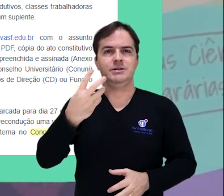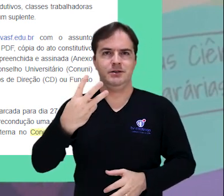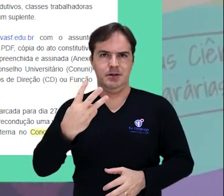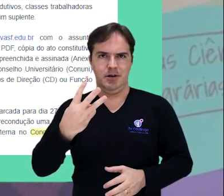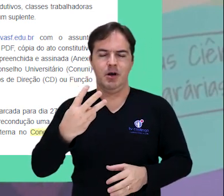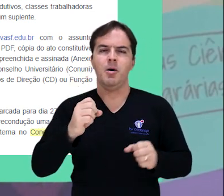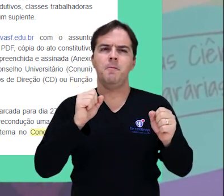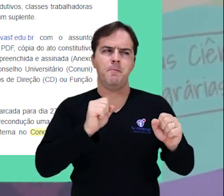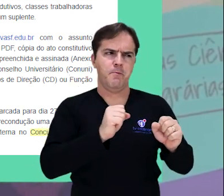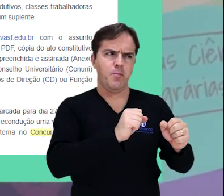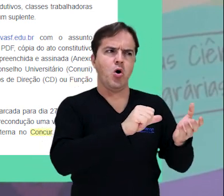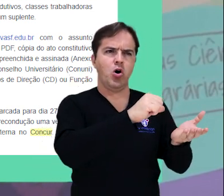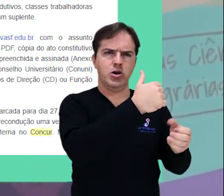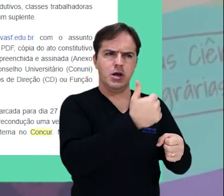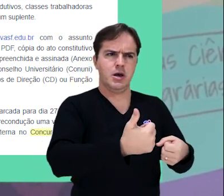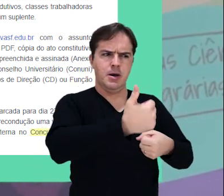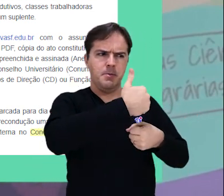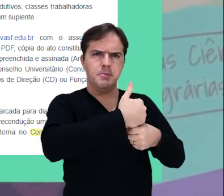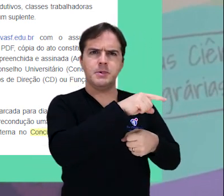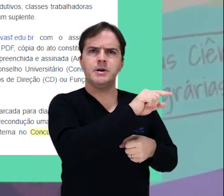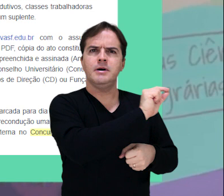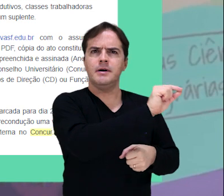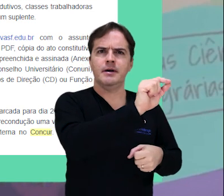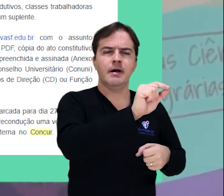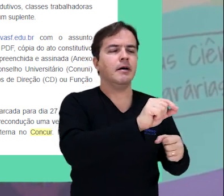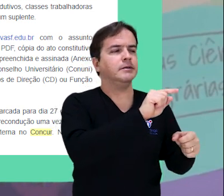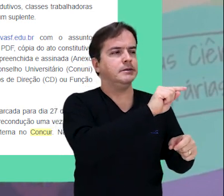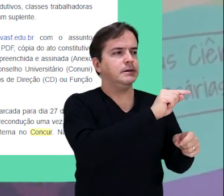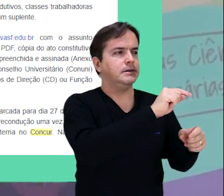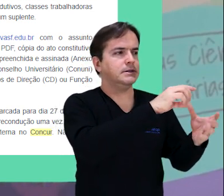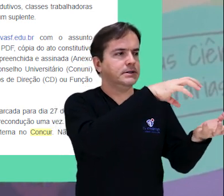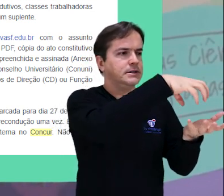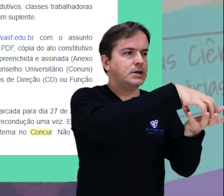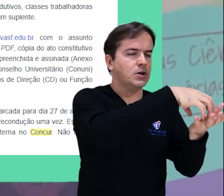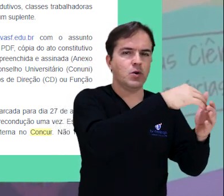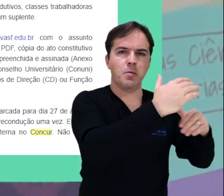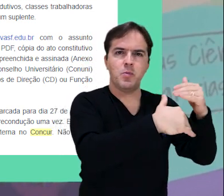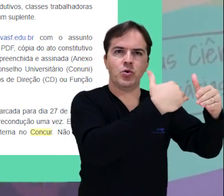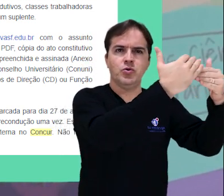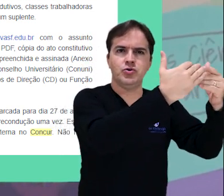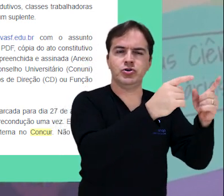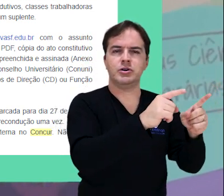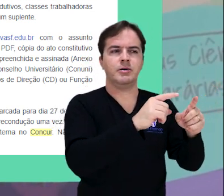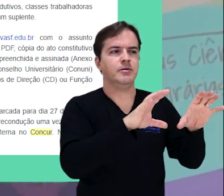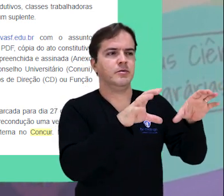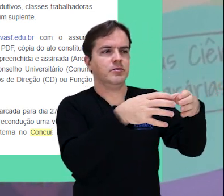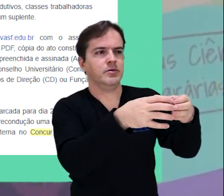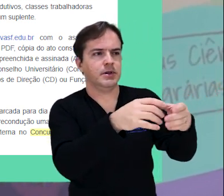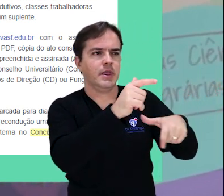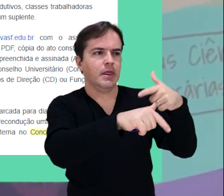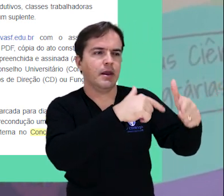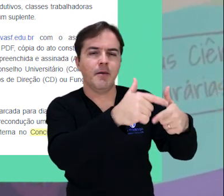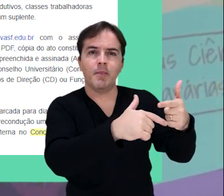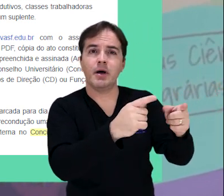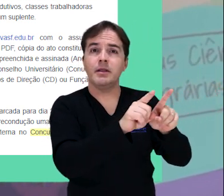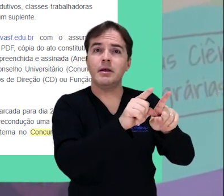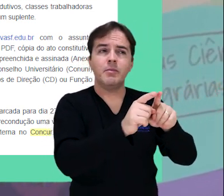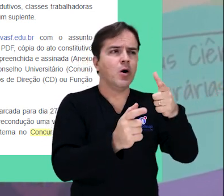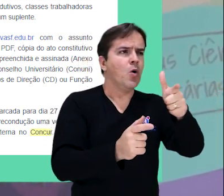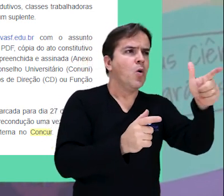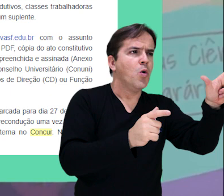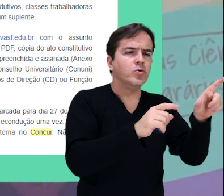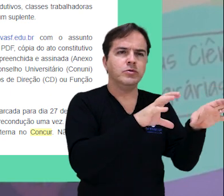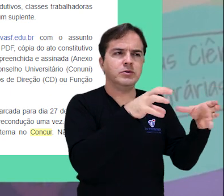membros de entidades representativas dos setores produtivos, classes trabalhadoras e outros setores da sociedade